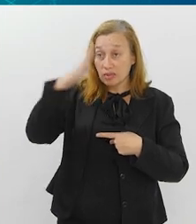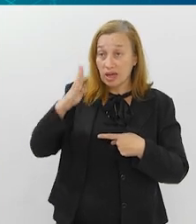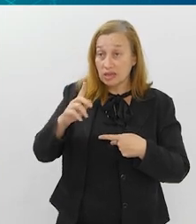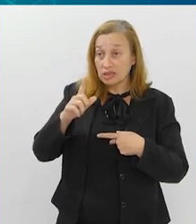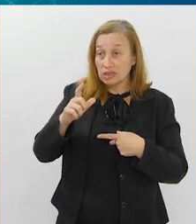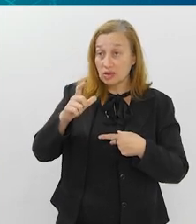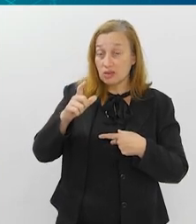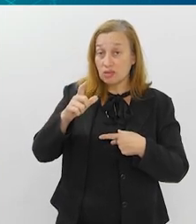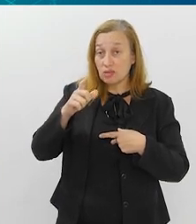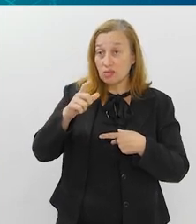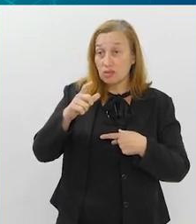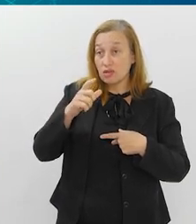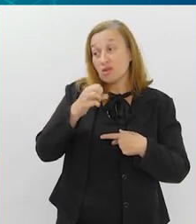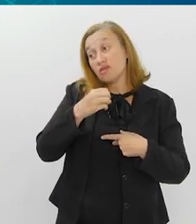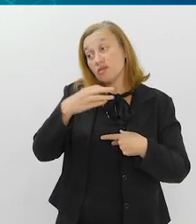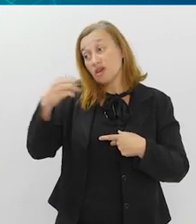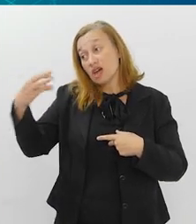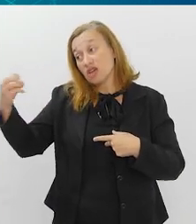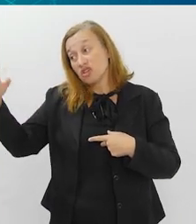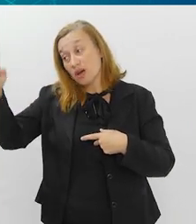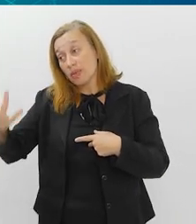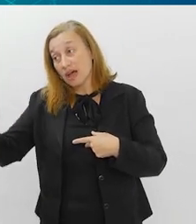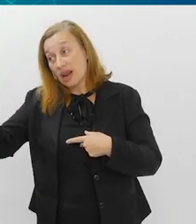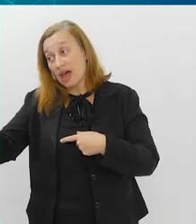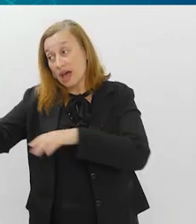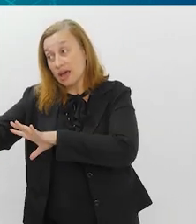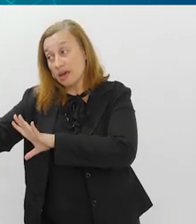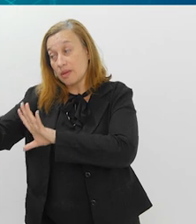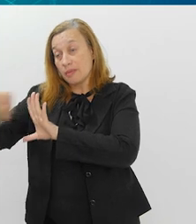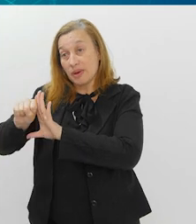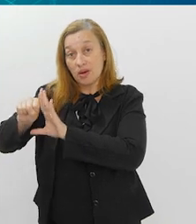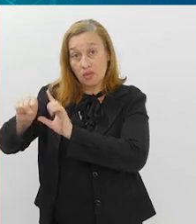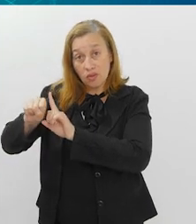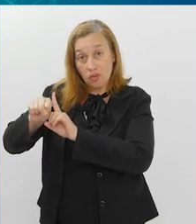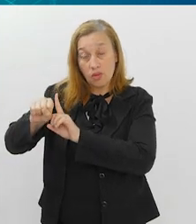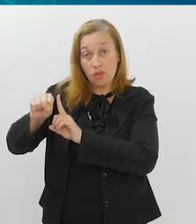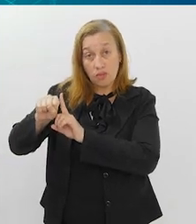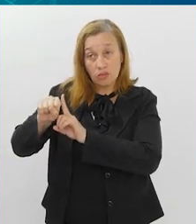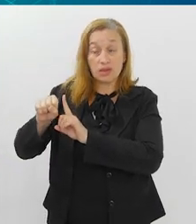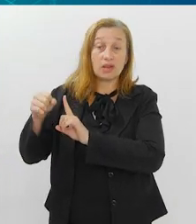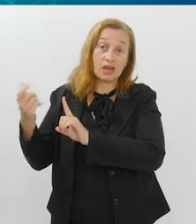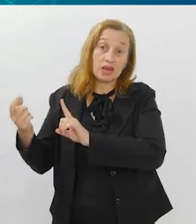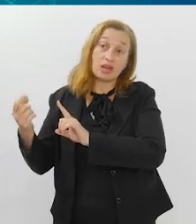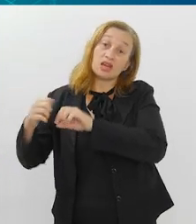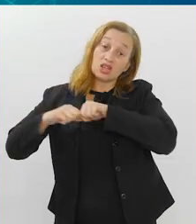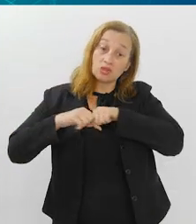complicado e grande de sarampo e de coqueluche.